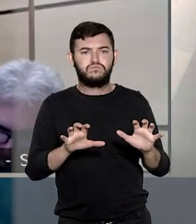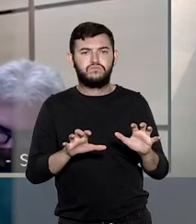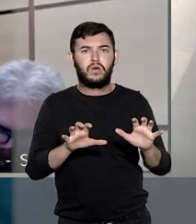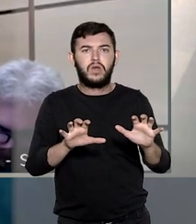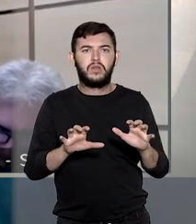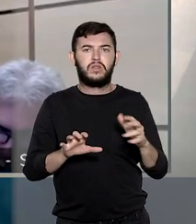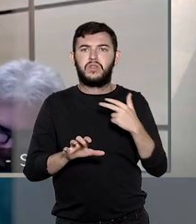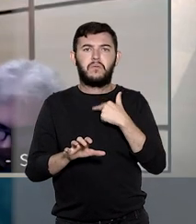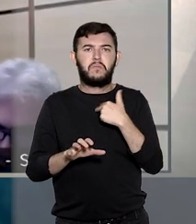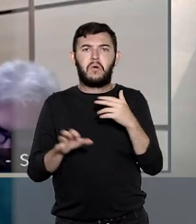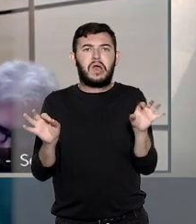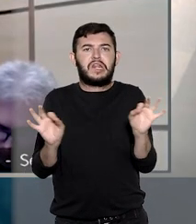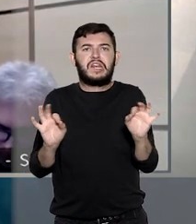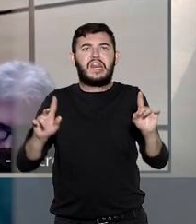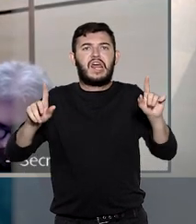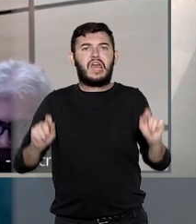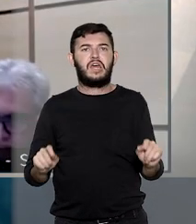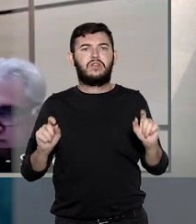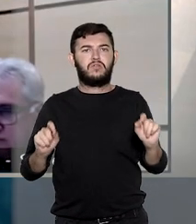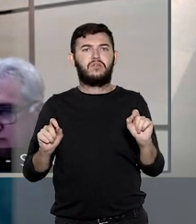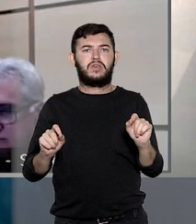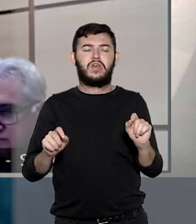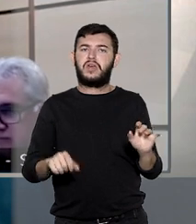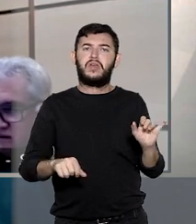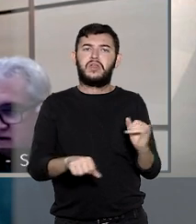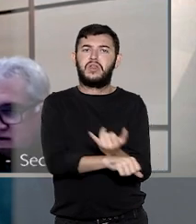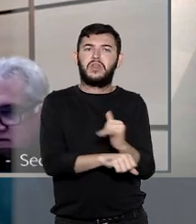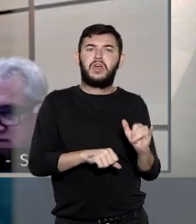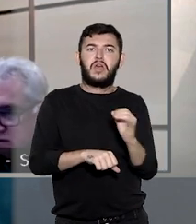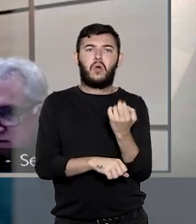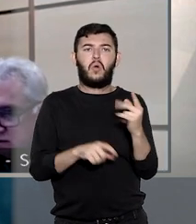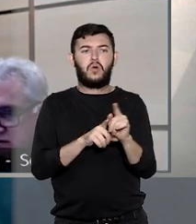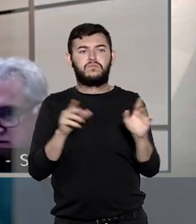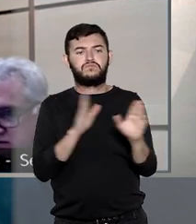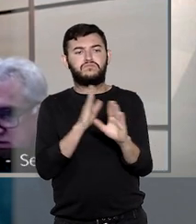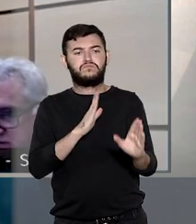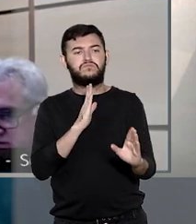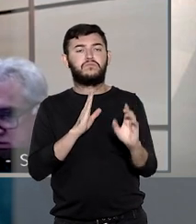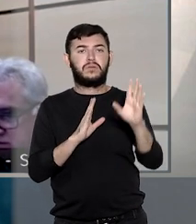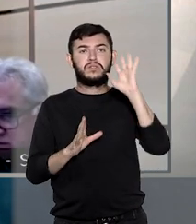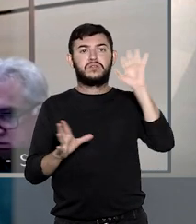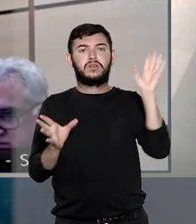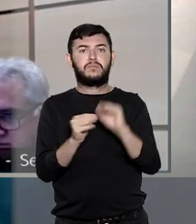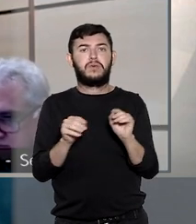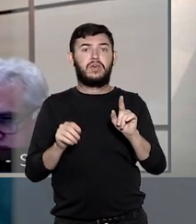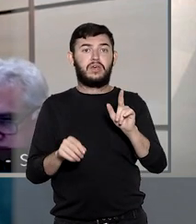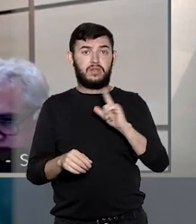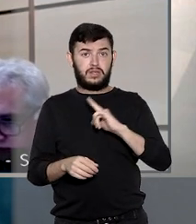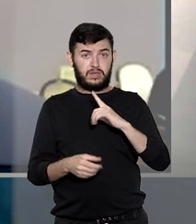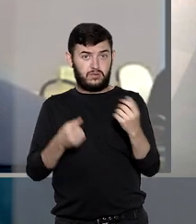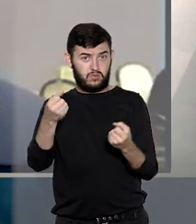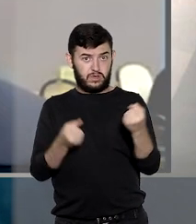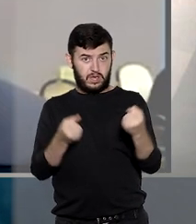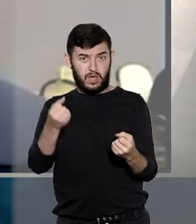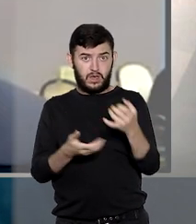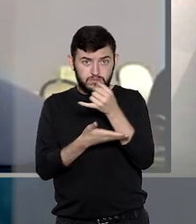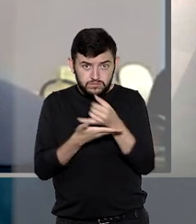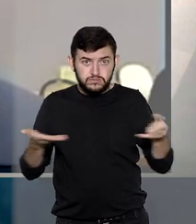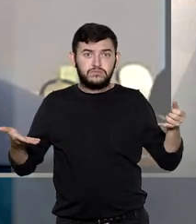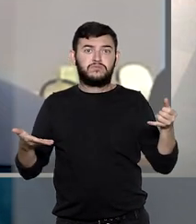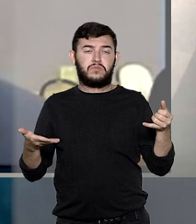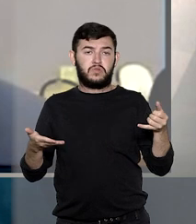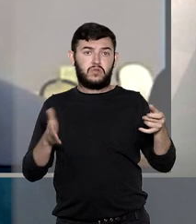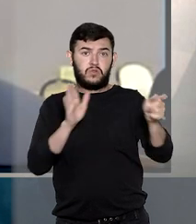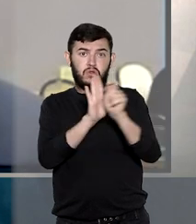não poderia ser considerado indício nem mesmo remoto de que houvesse entorpecentes no interior do carro. Schietti